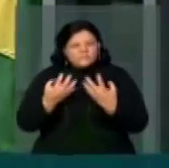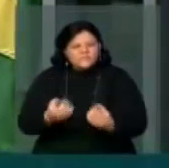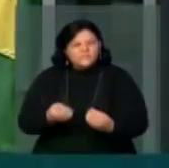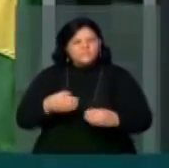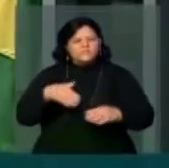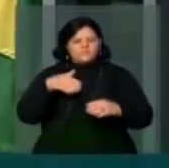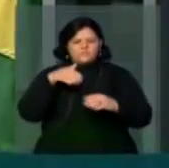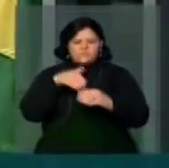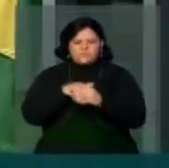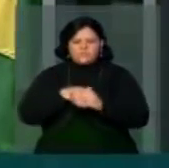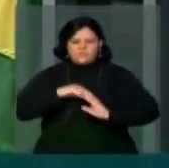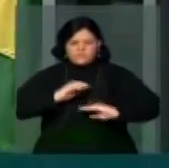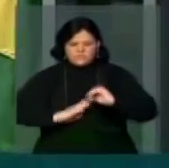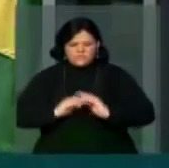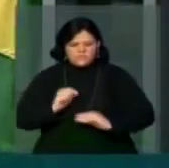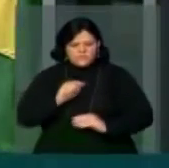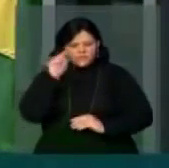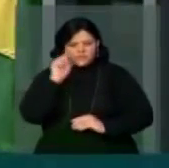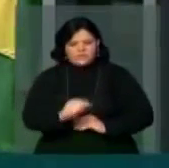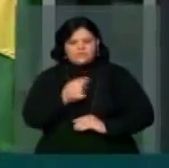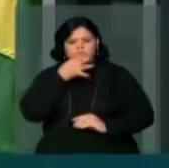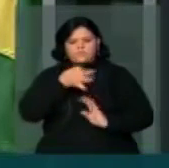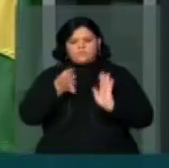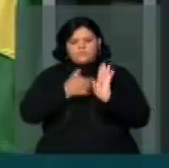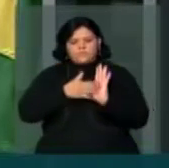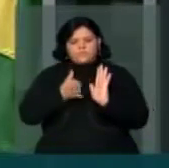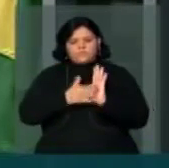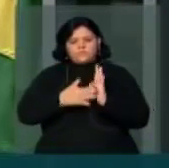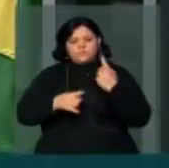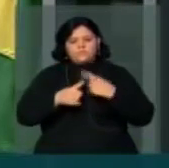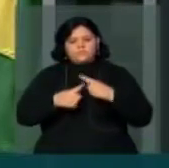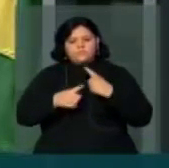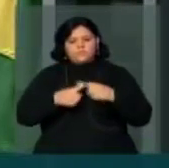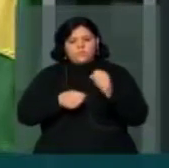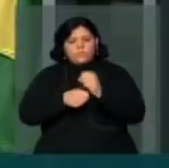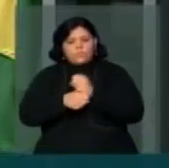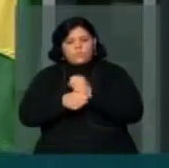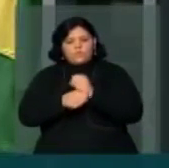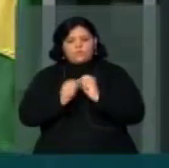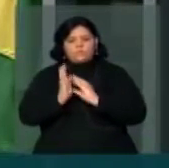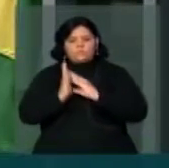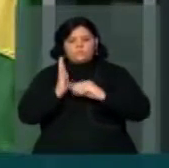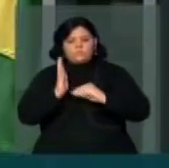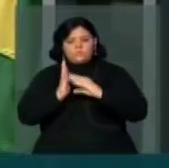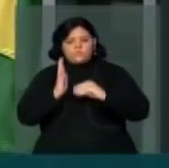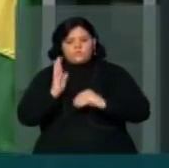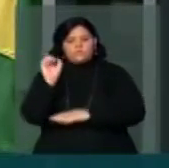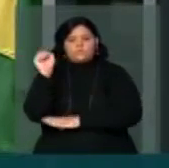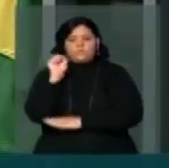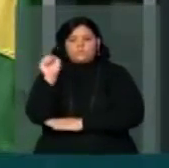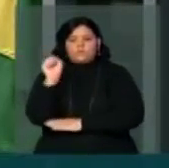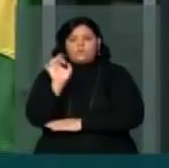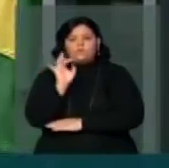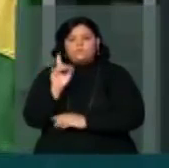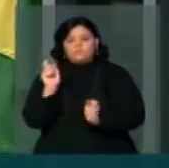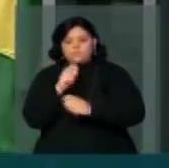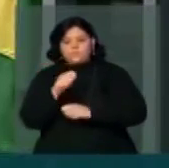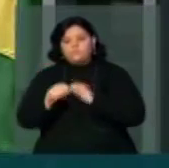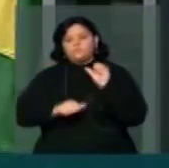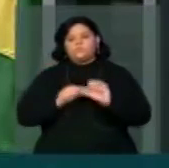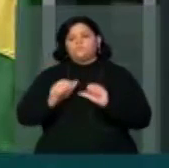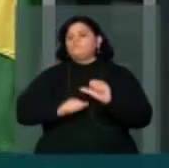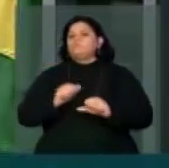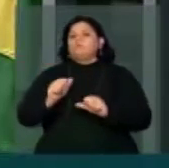favor dessa proposição para que o ano do modelo do veículo só possa ser modificado a partir